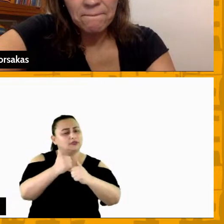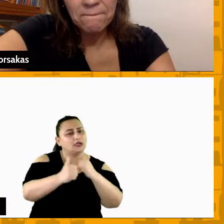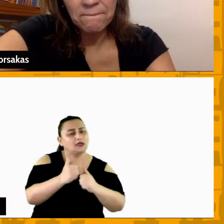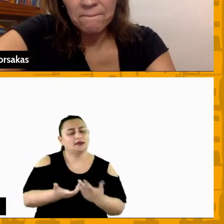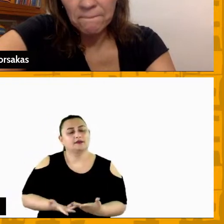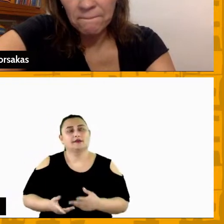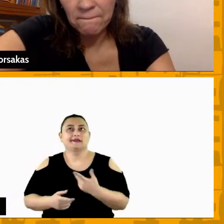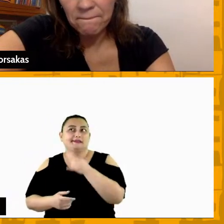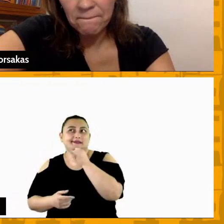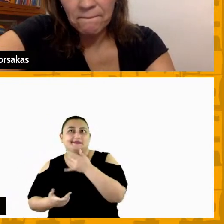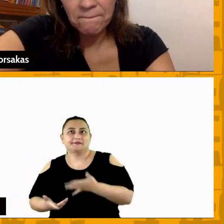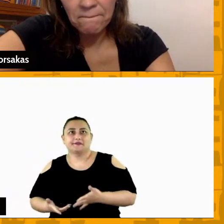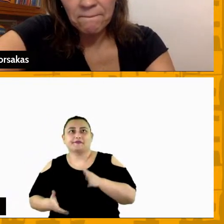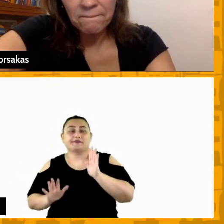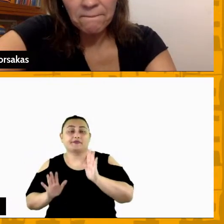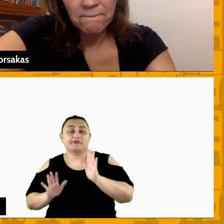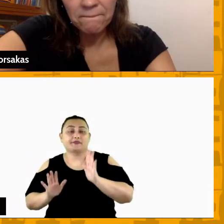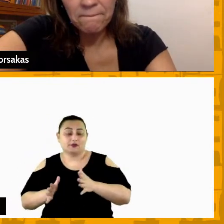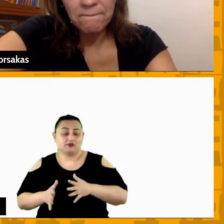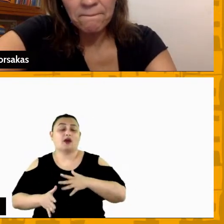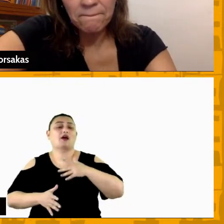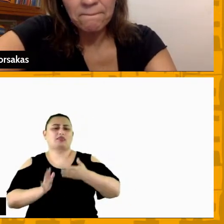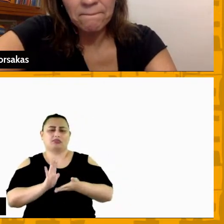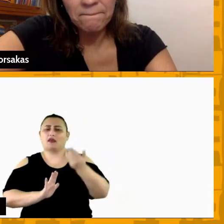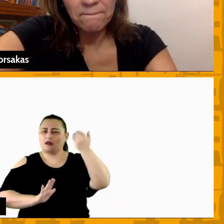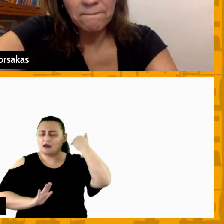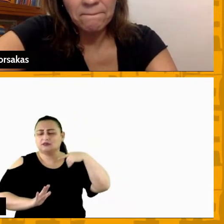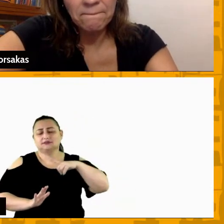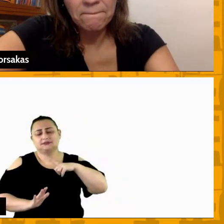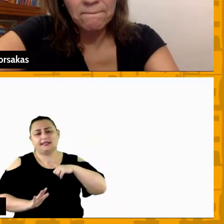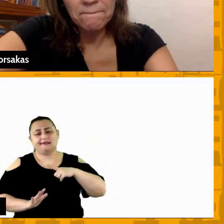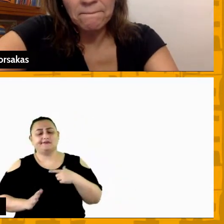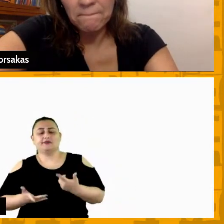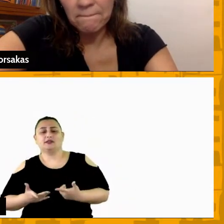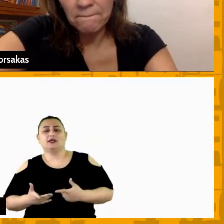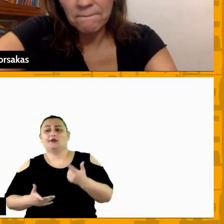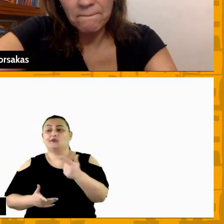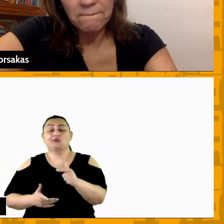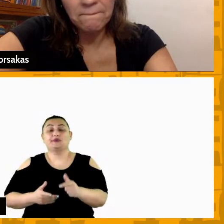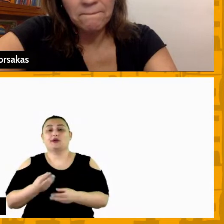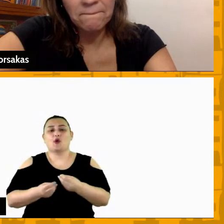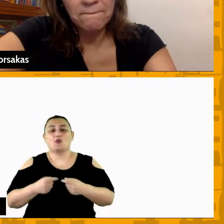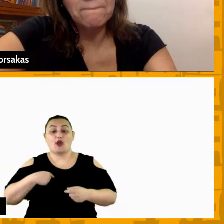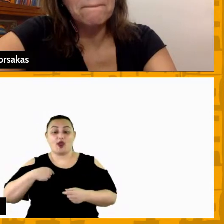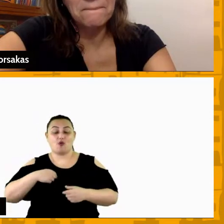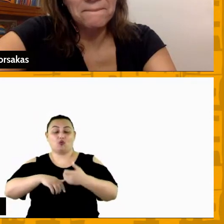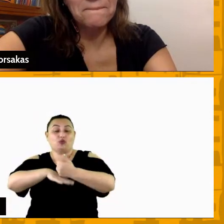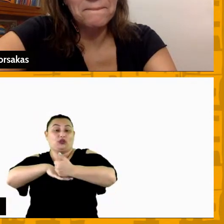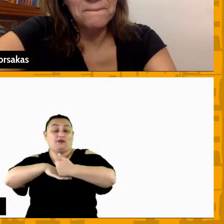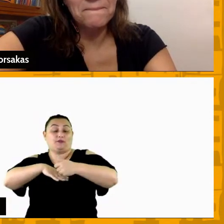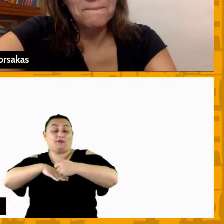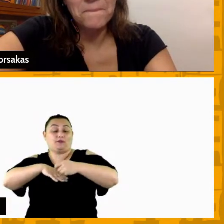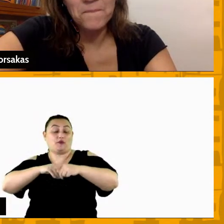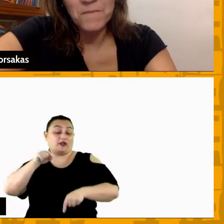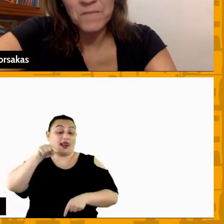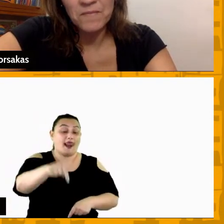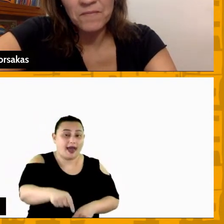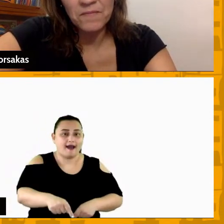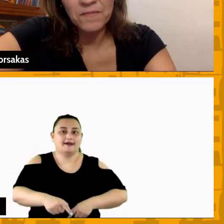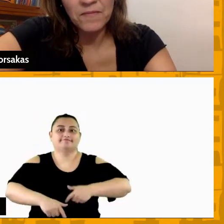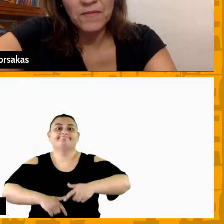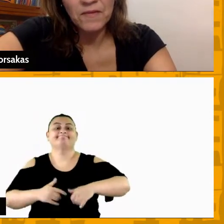como já já jogamos antes a gente não tem o poder da execução a gente tem o planejamento a